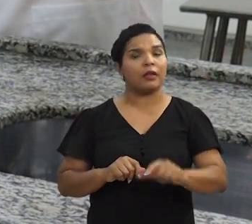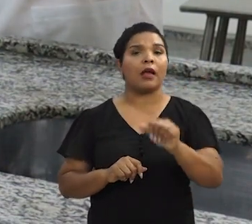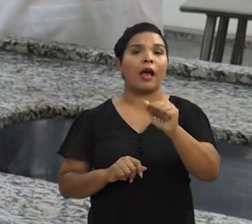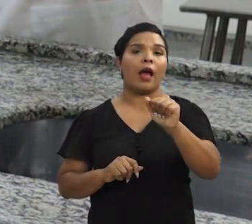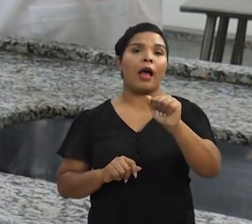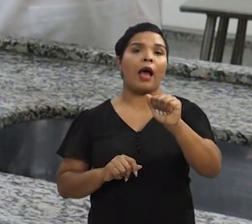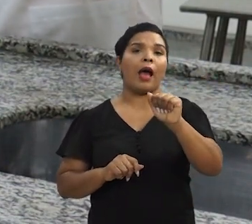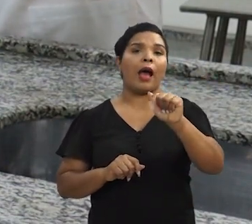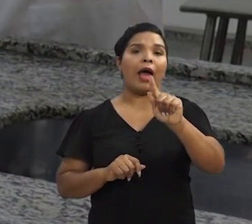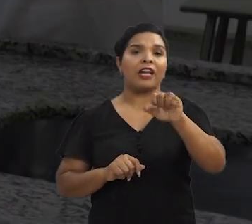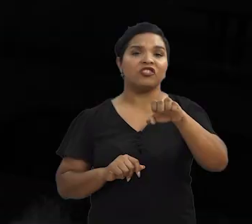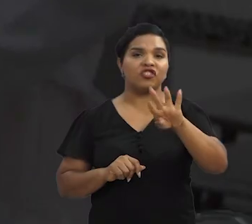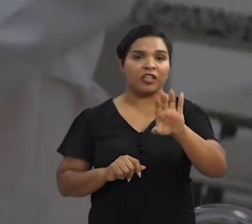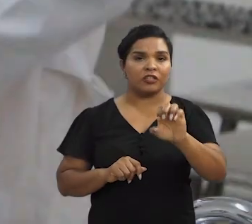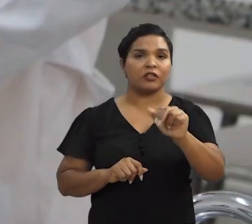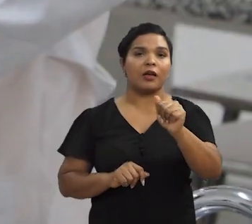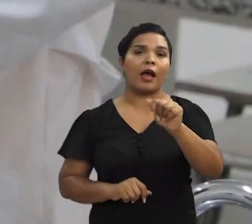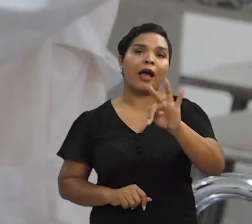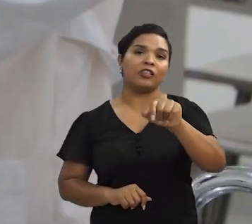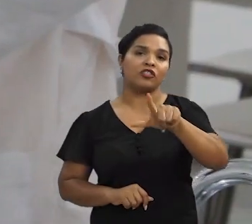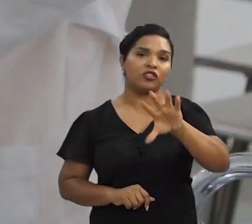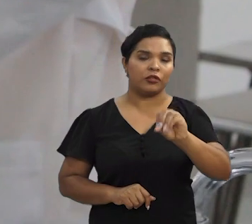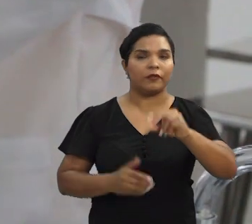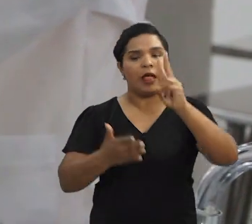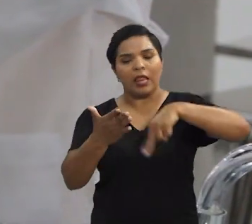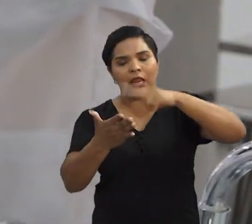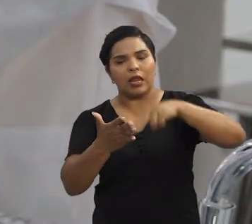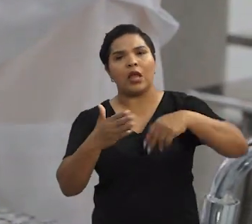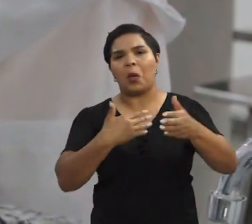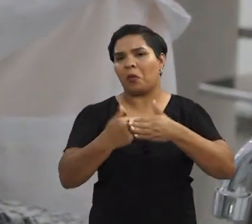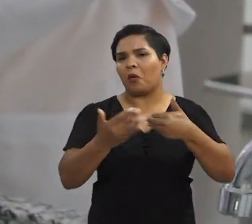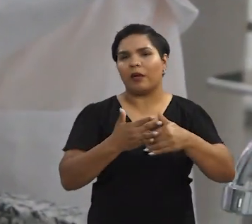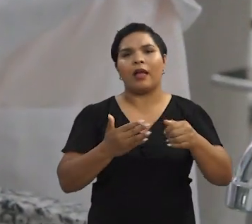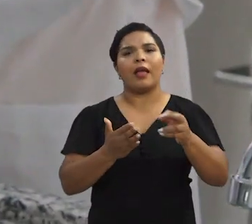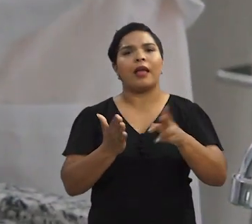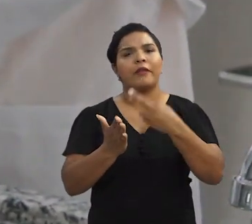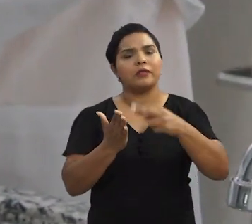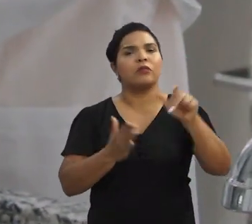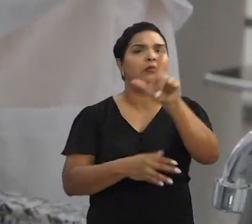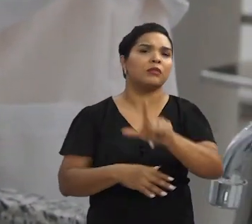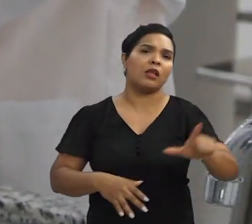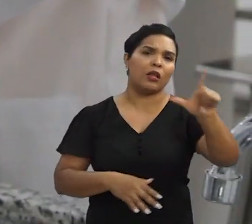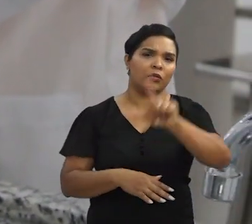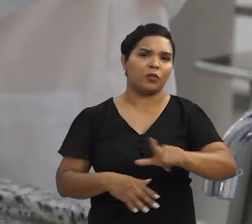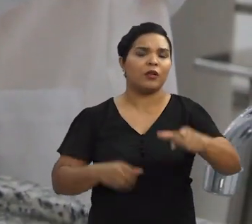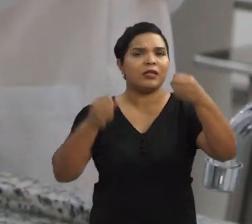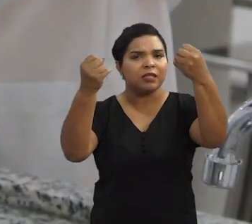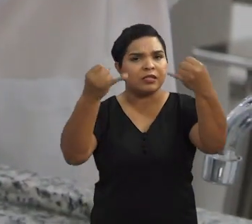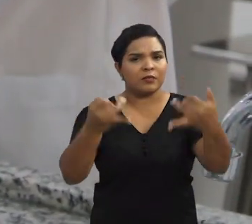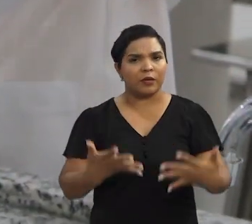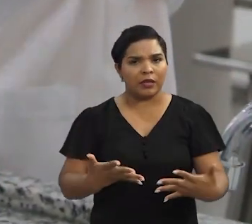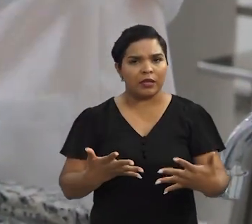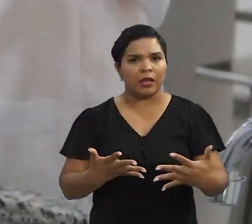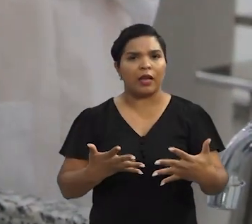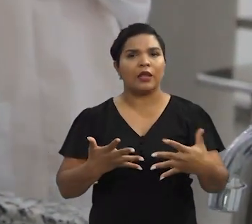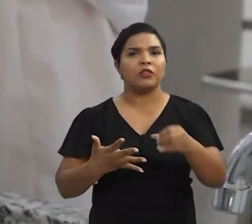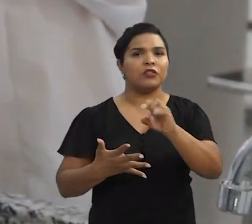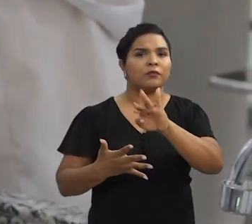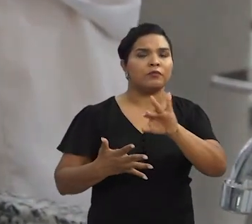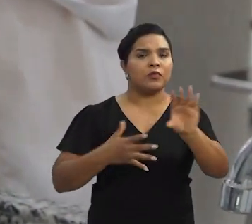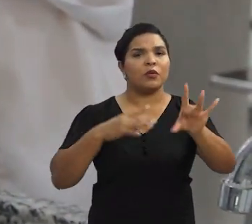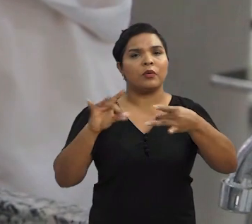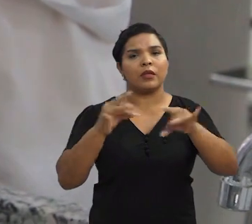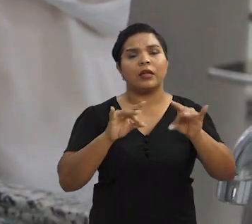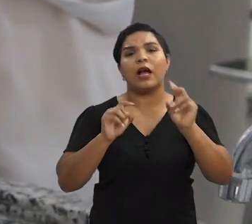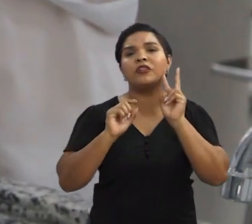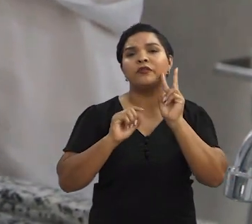ativo, entre outras coisas. Quando a gente vai estudar, vai ler qualquer revisão de literatura que trata da produção de filmes